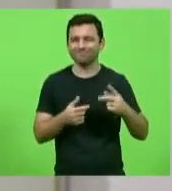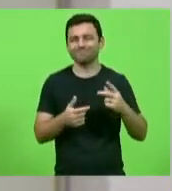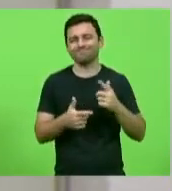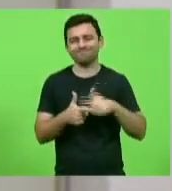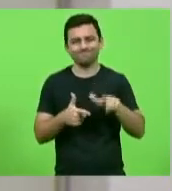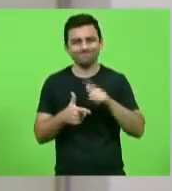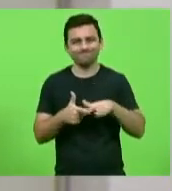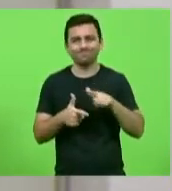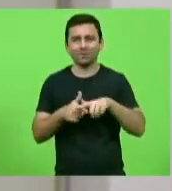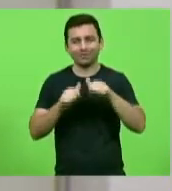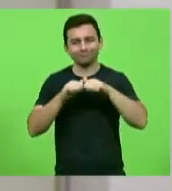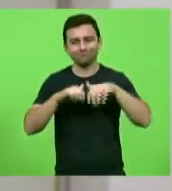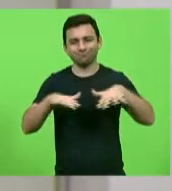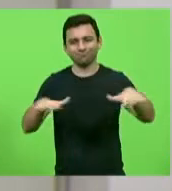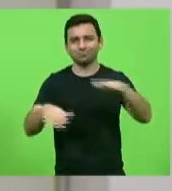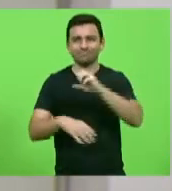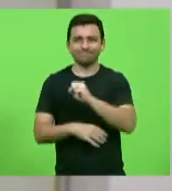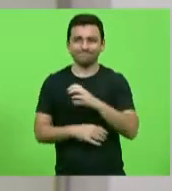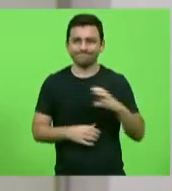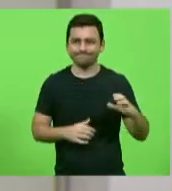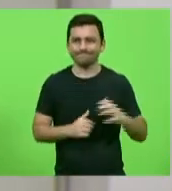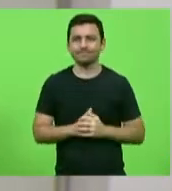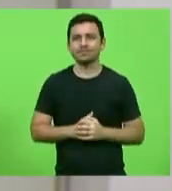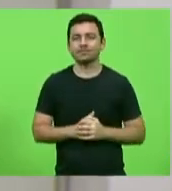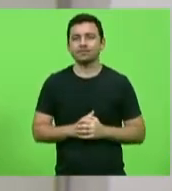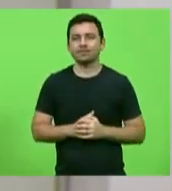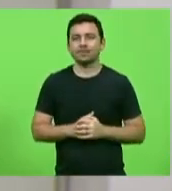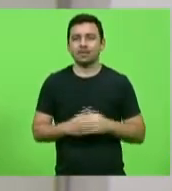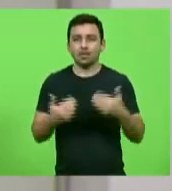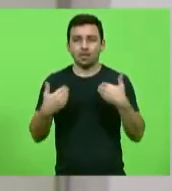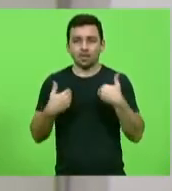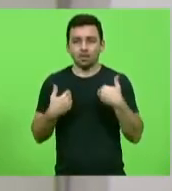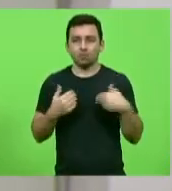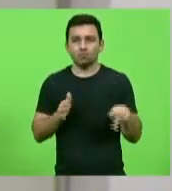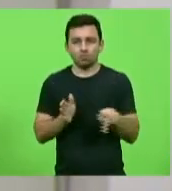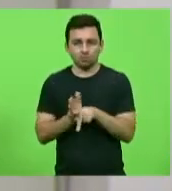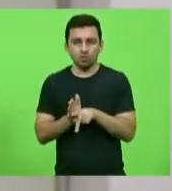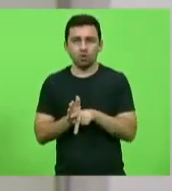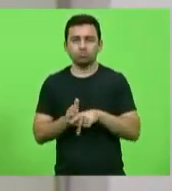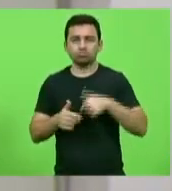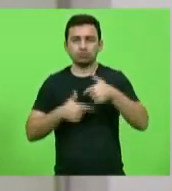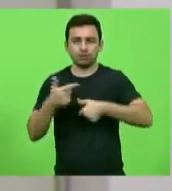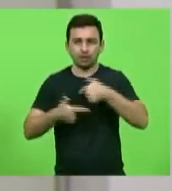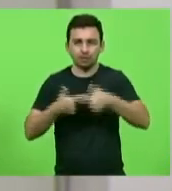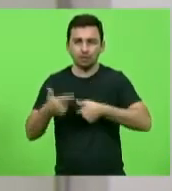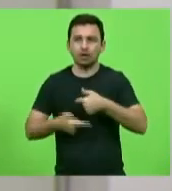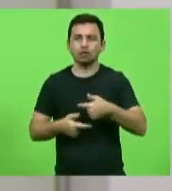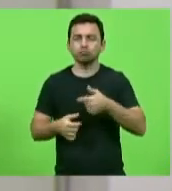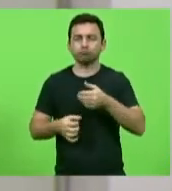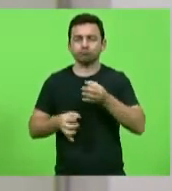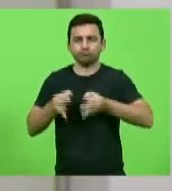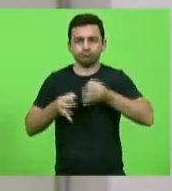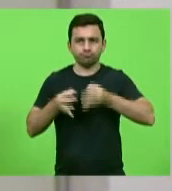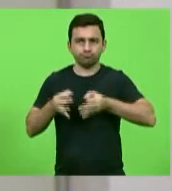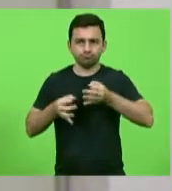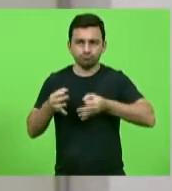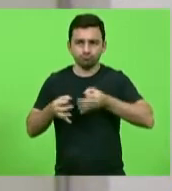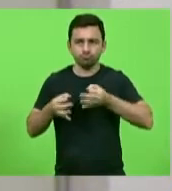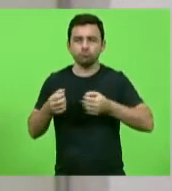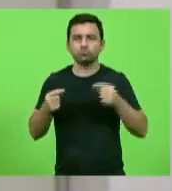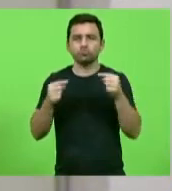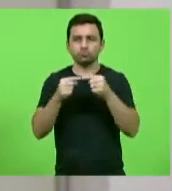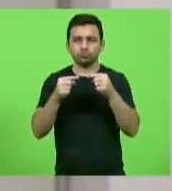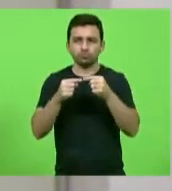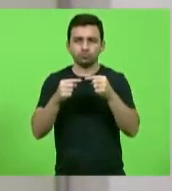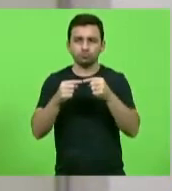excelência como delegado de polícia, eu sou oficial de justiça, agora licenciado, trabalhei muito na defesa,